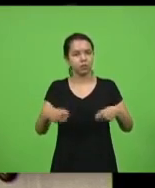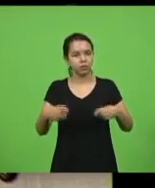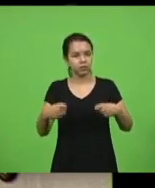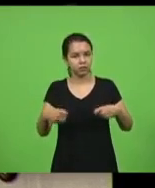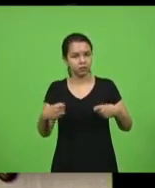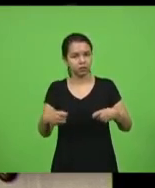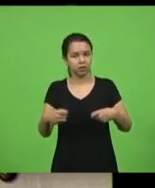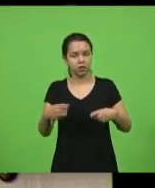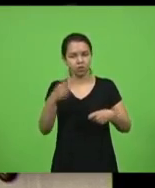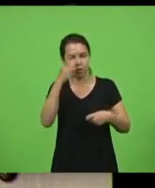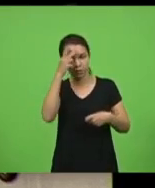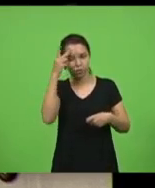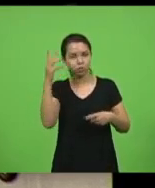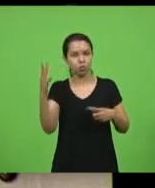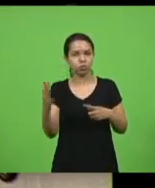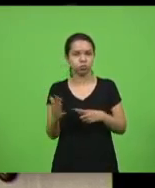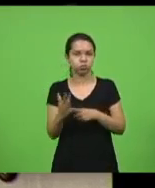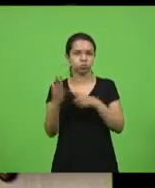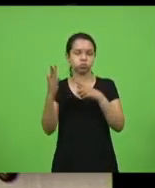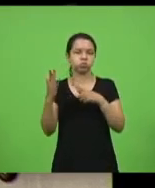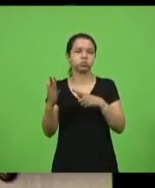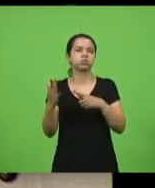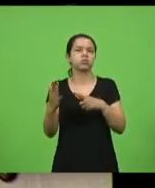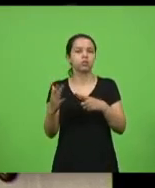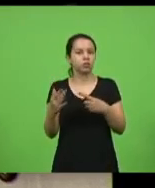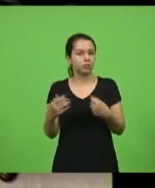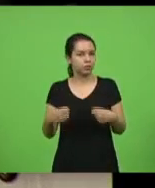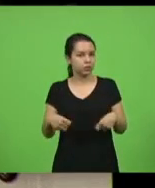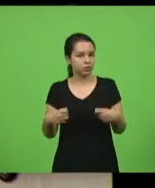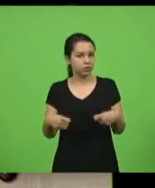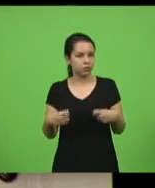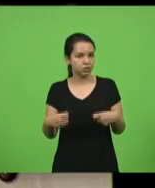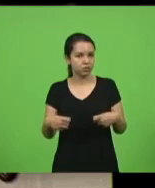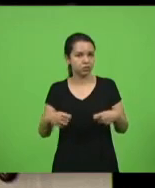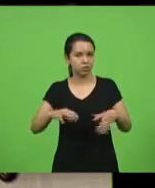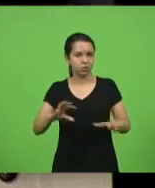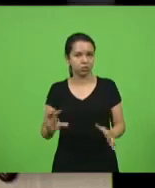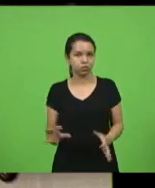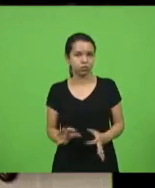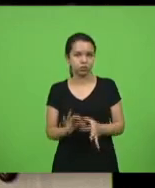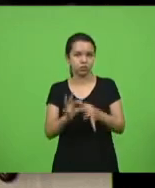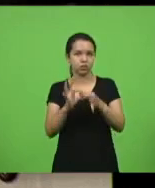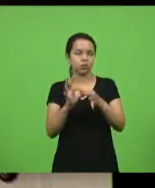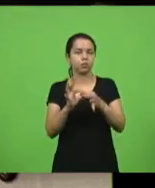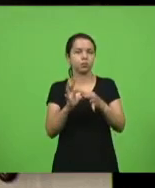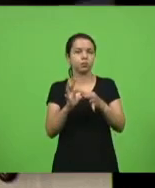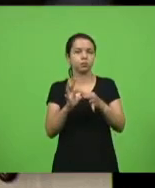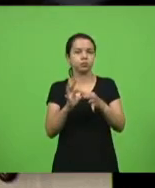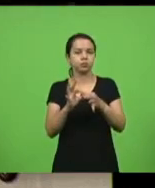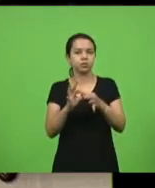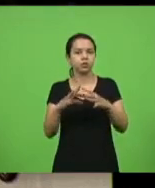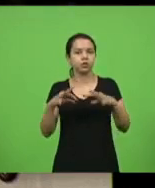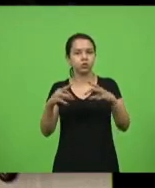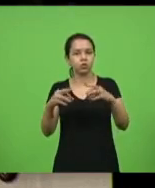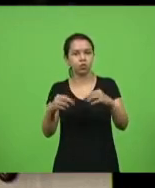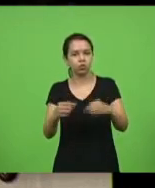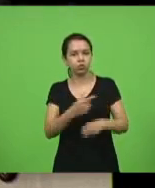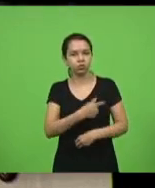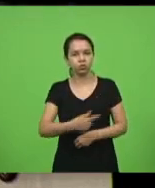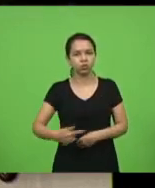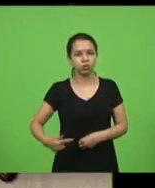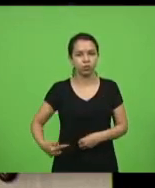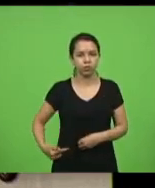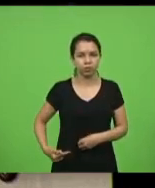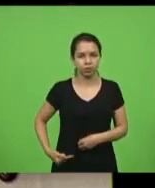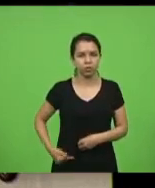dessa união, união de todos os governantes. E você falou muito bem, independente da